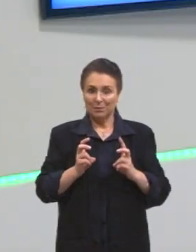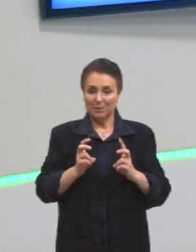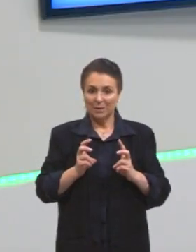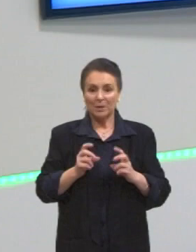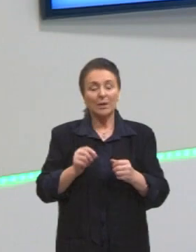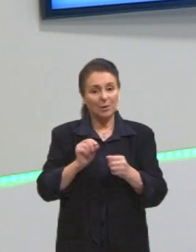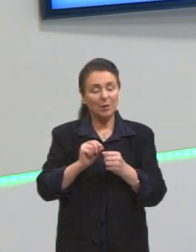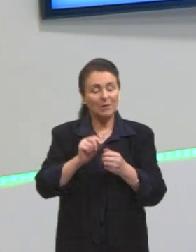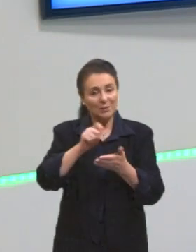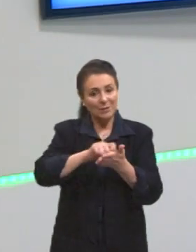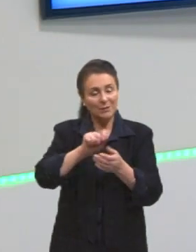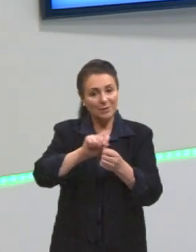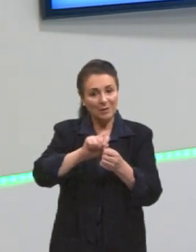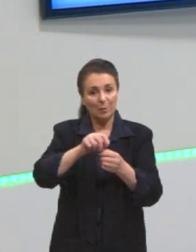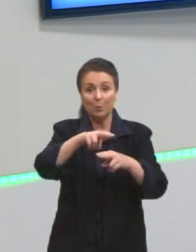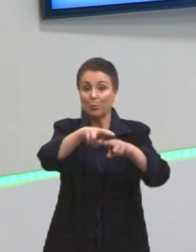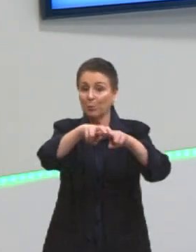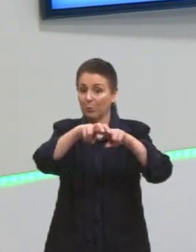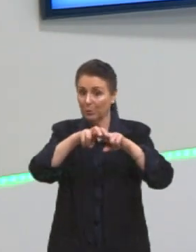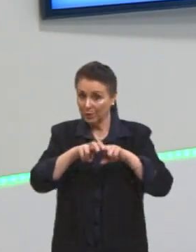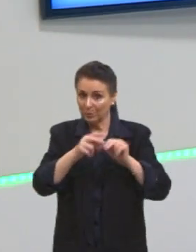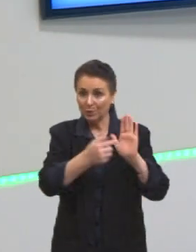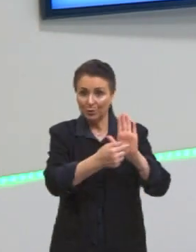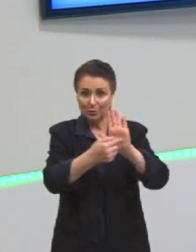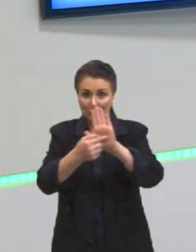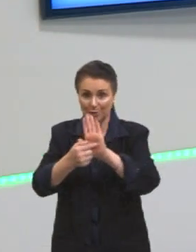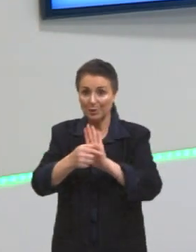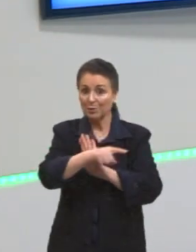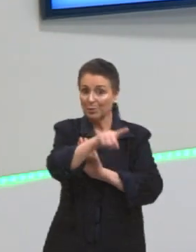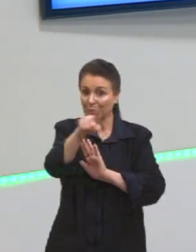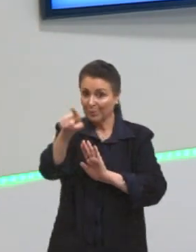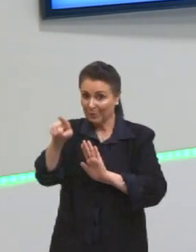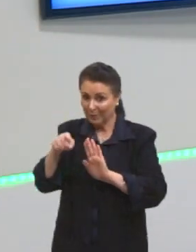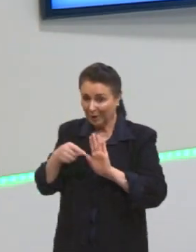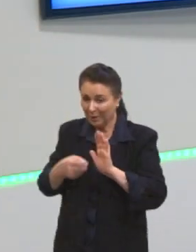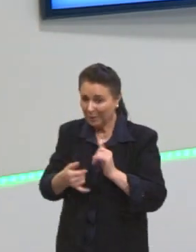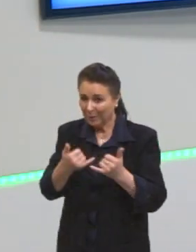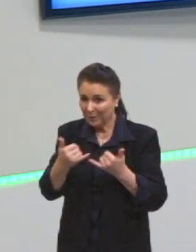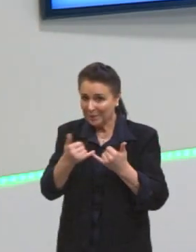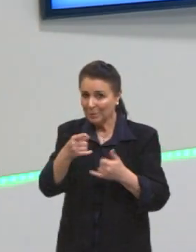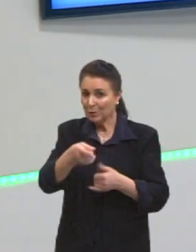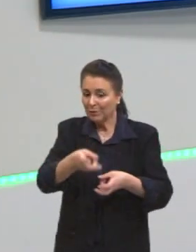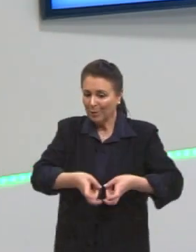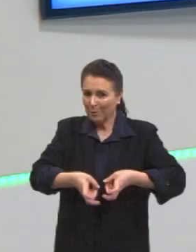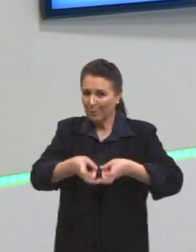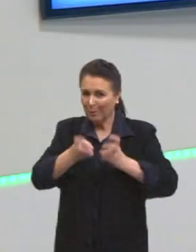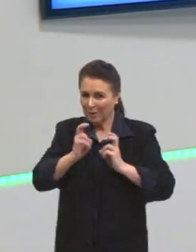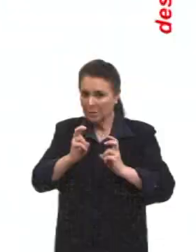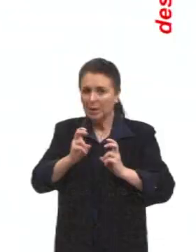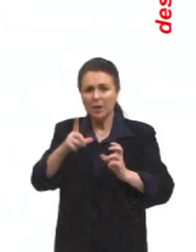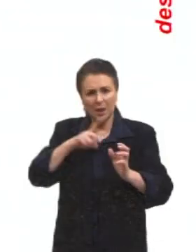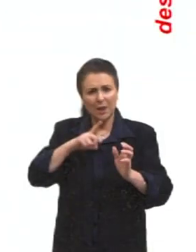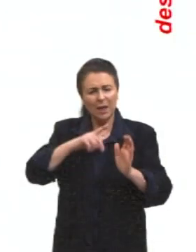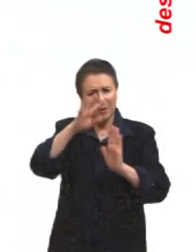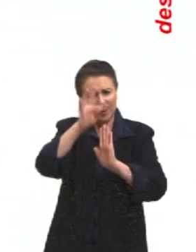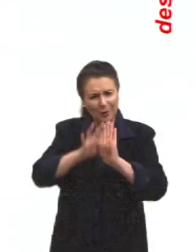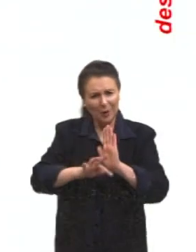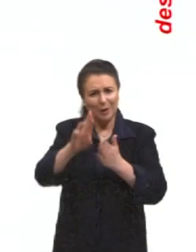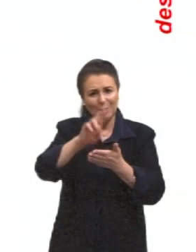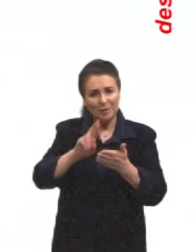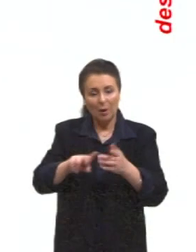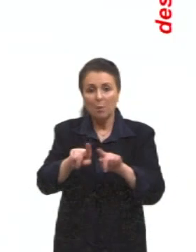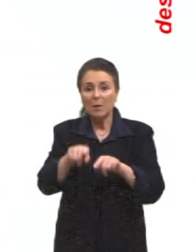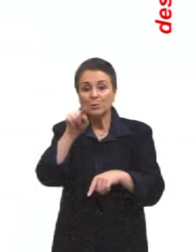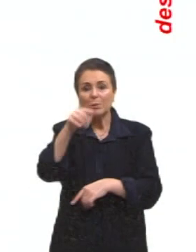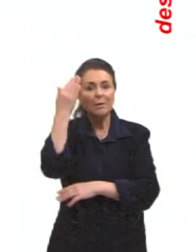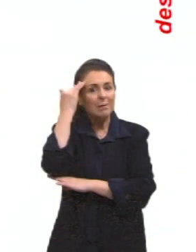redação. Então, por esse motivo, eu trouxe aqui para te dar como exemplo, para que tu perceba que está no teu texto de redação muitas vezes e tu não